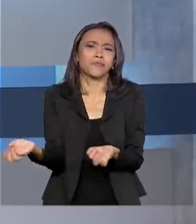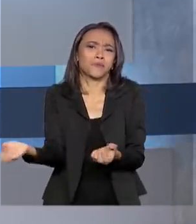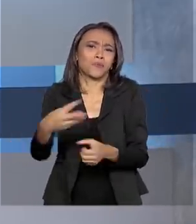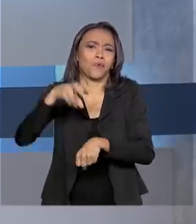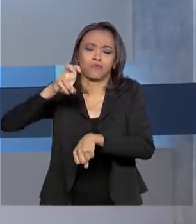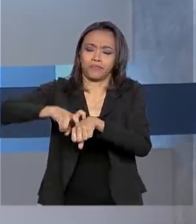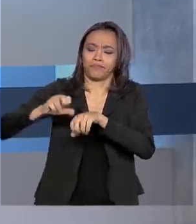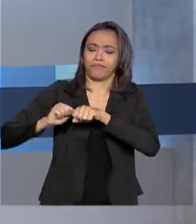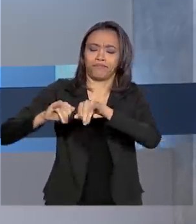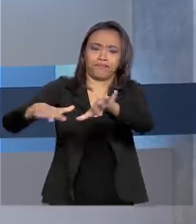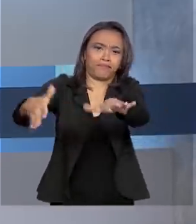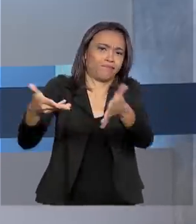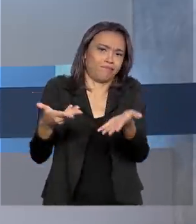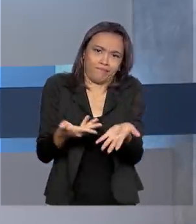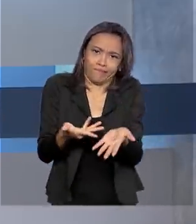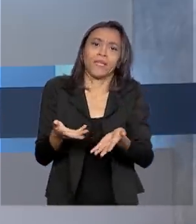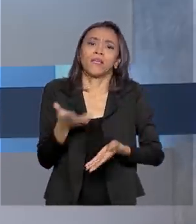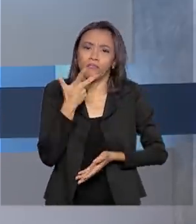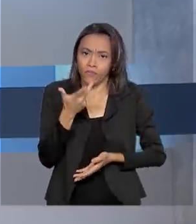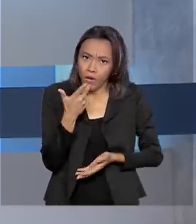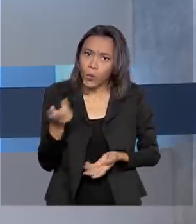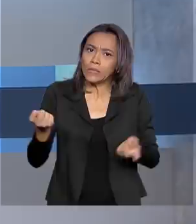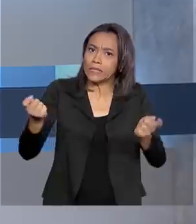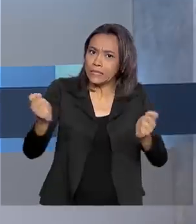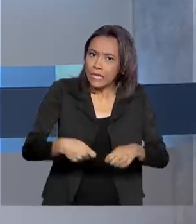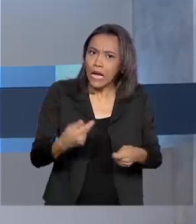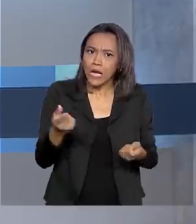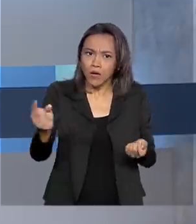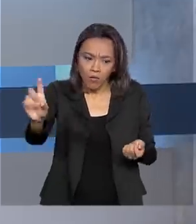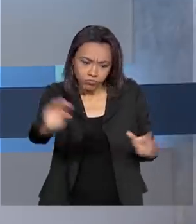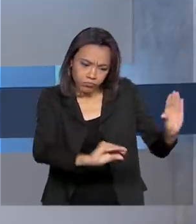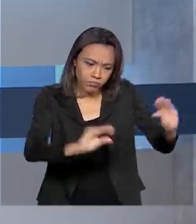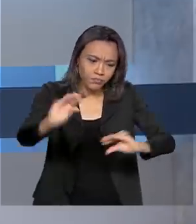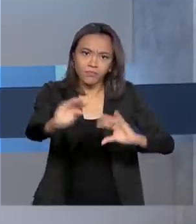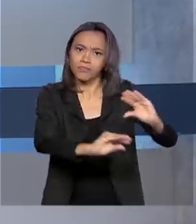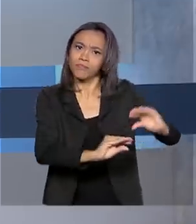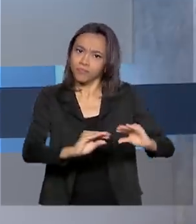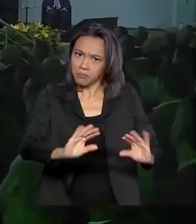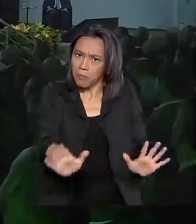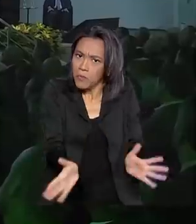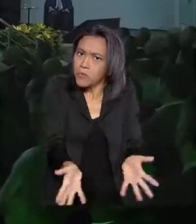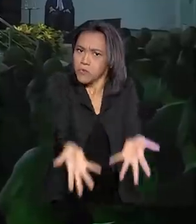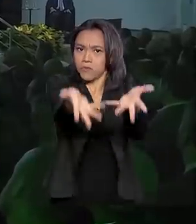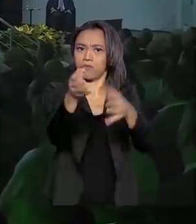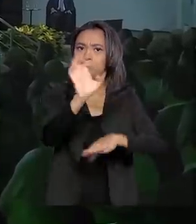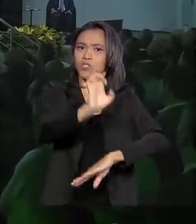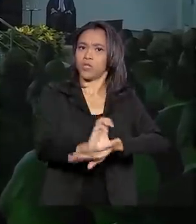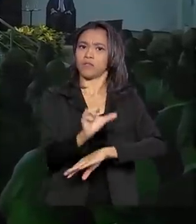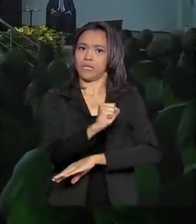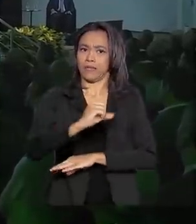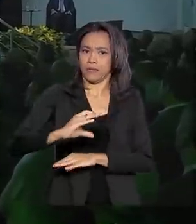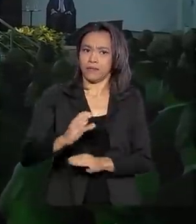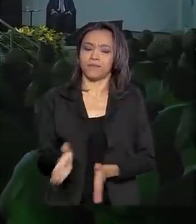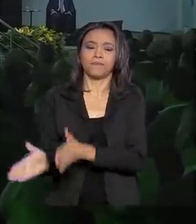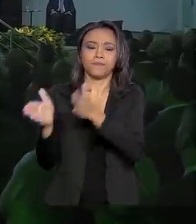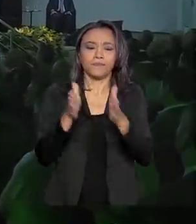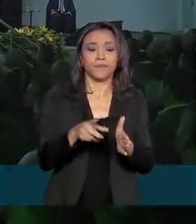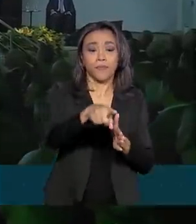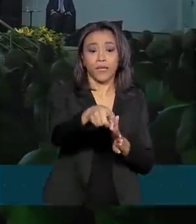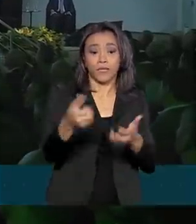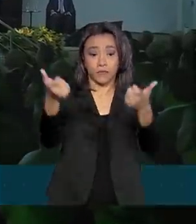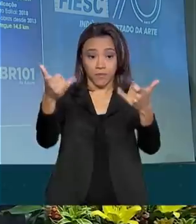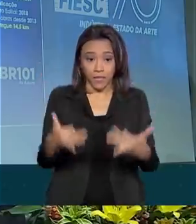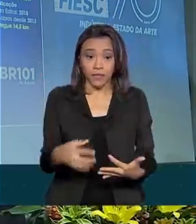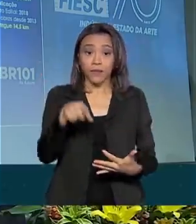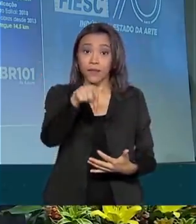coronavírus e destacou as possibilidades de investimento no Estado catarinense. Os indicadores do Estado e de